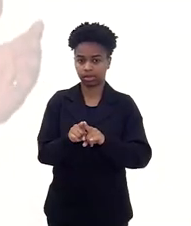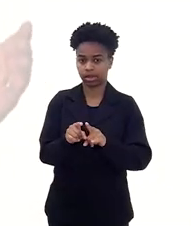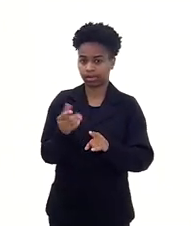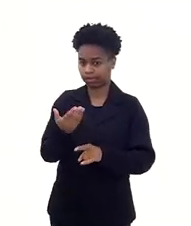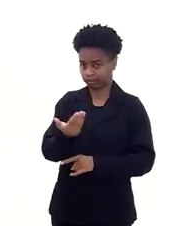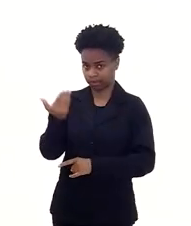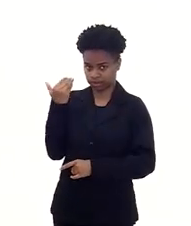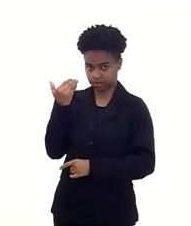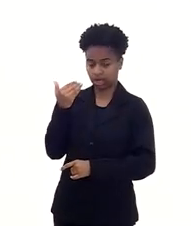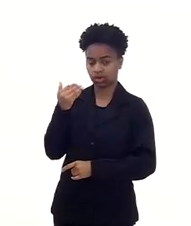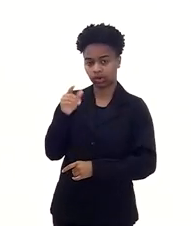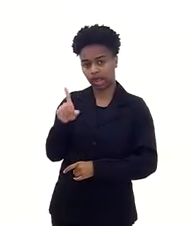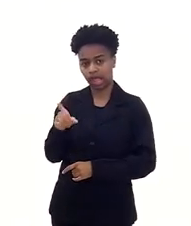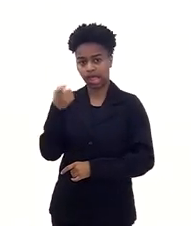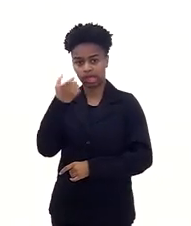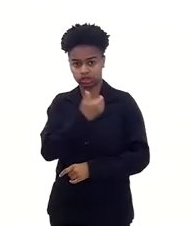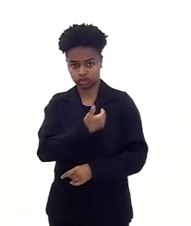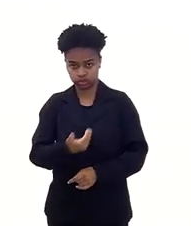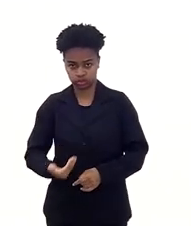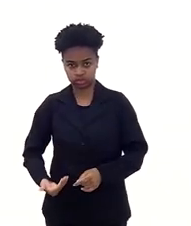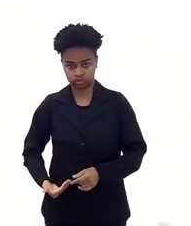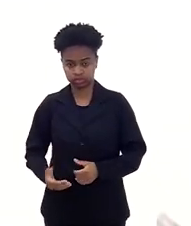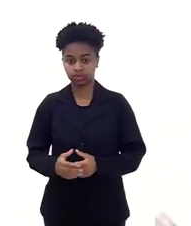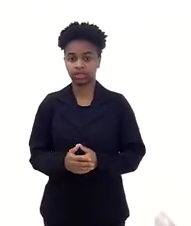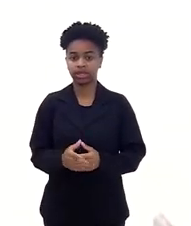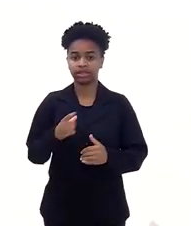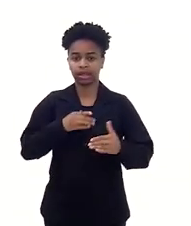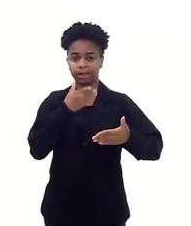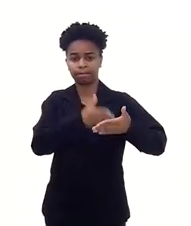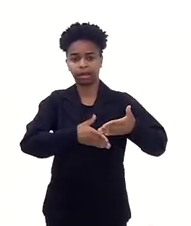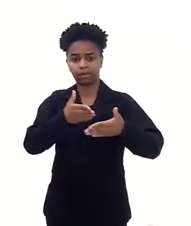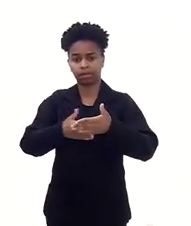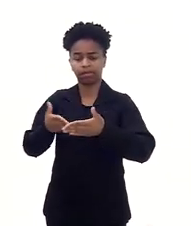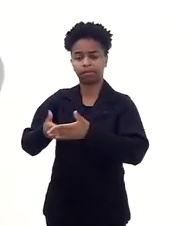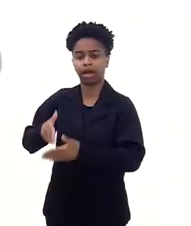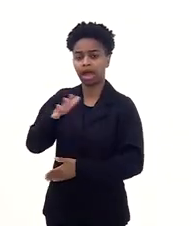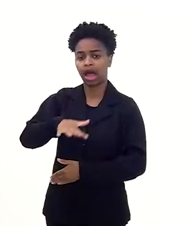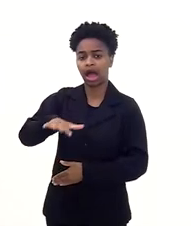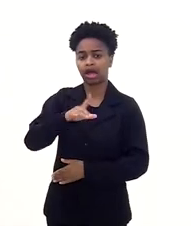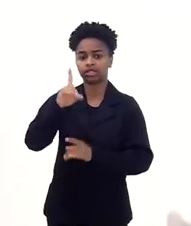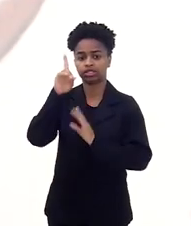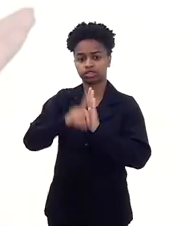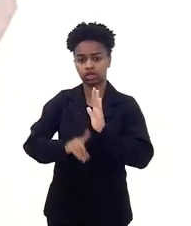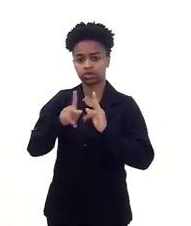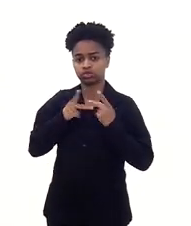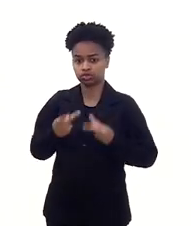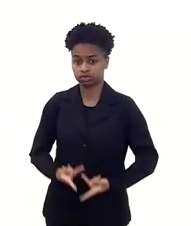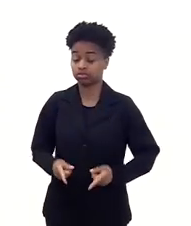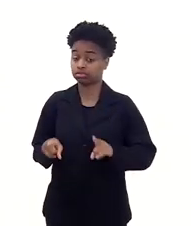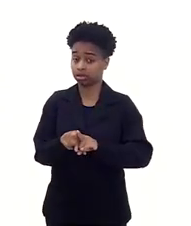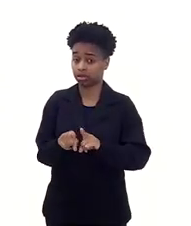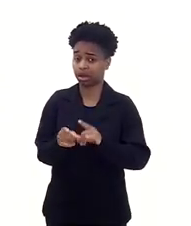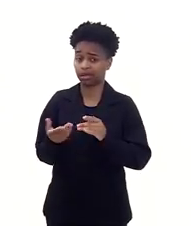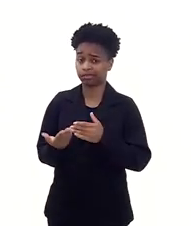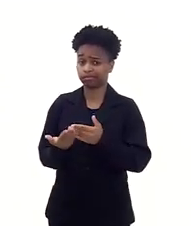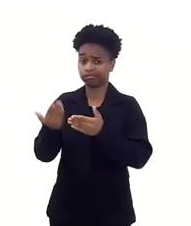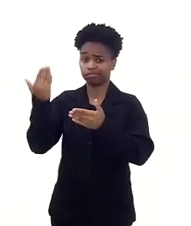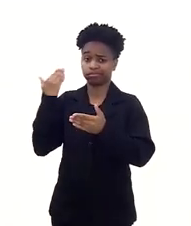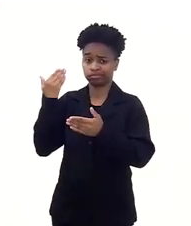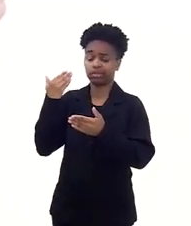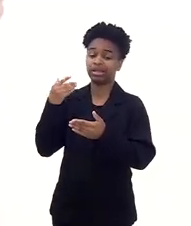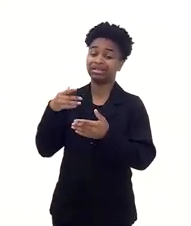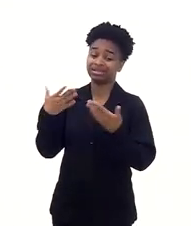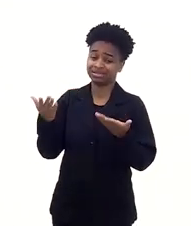antigo governo, com todas as limitações na área de direitos humanos e os governos anteriores também. Então, já tem